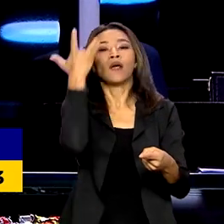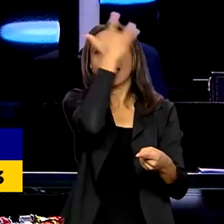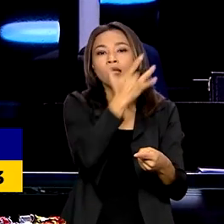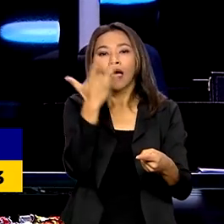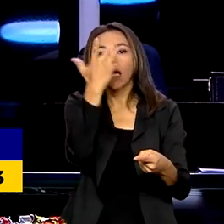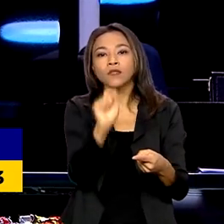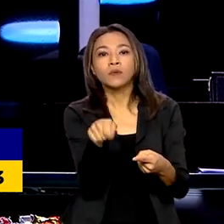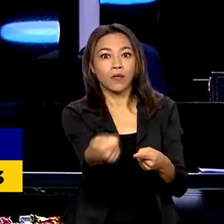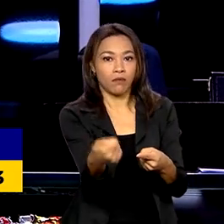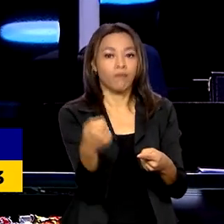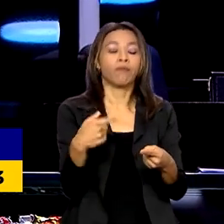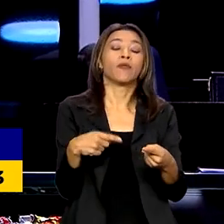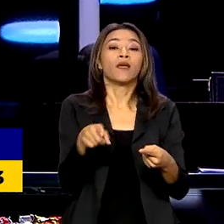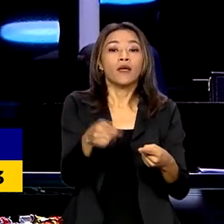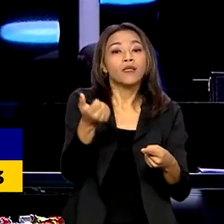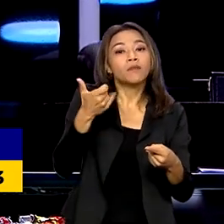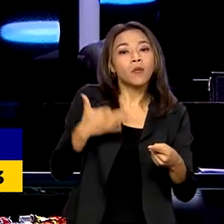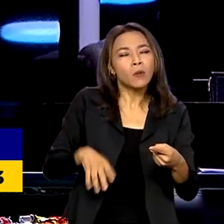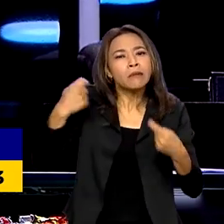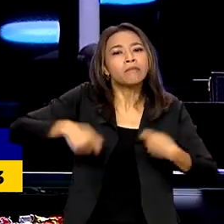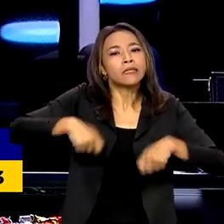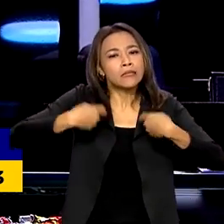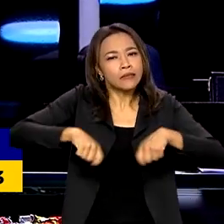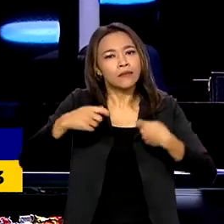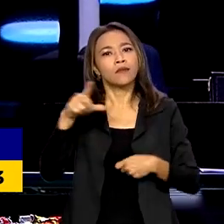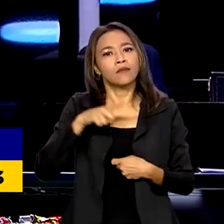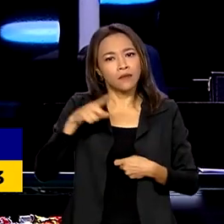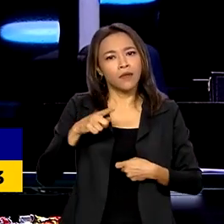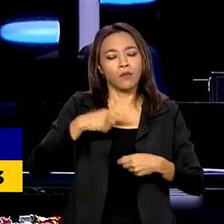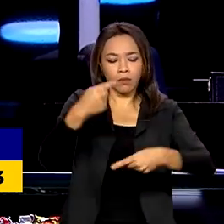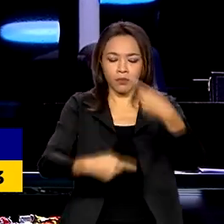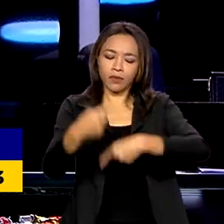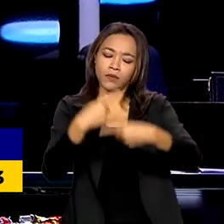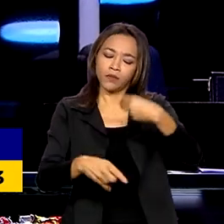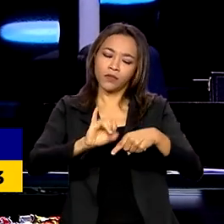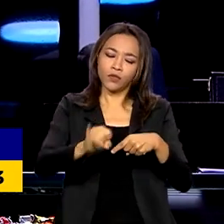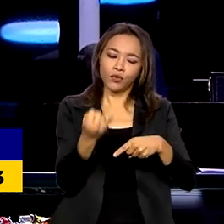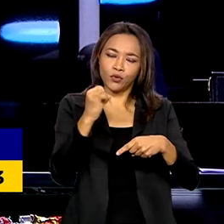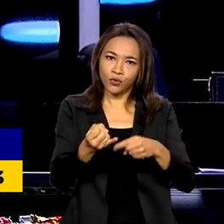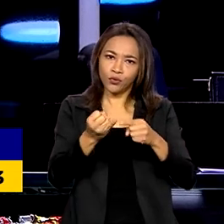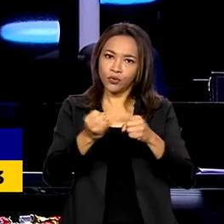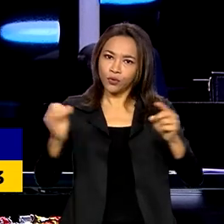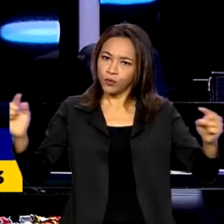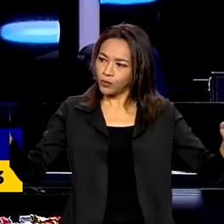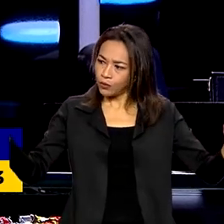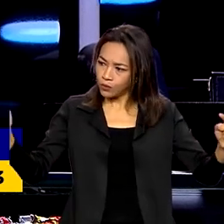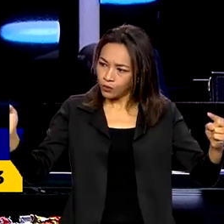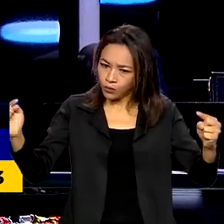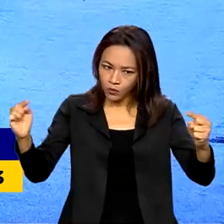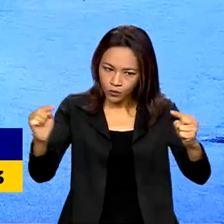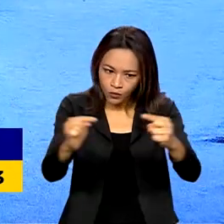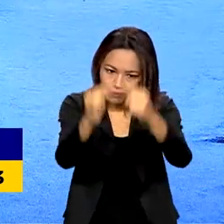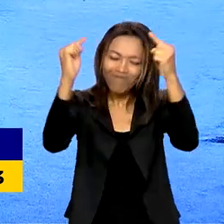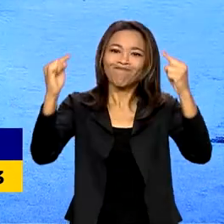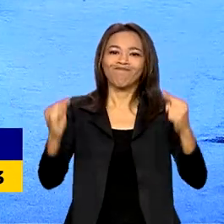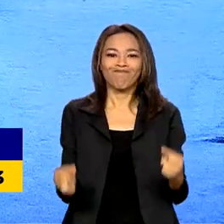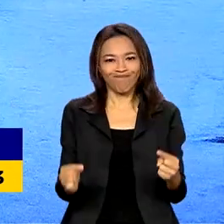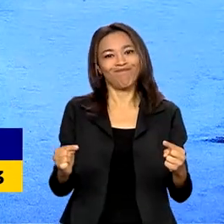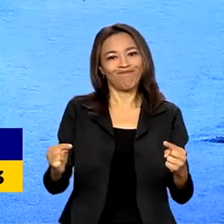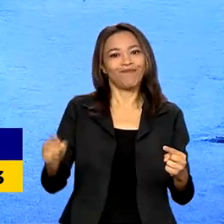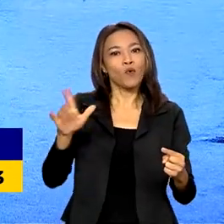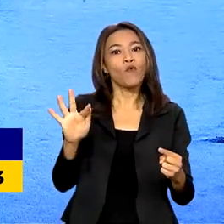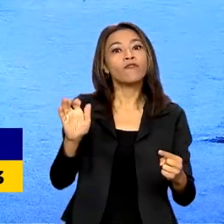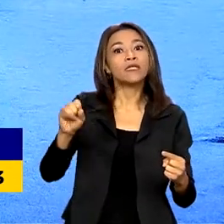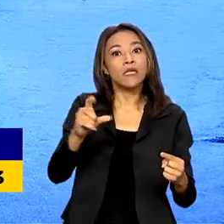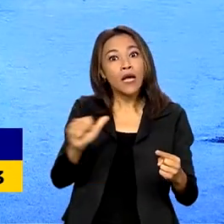afirmou que é preciso ter uma política de juros convergente com a política fiscal para garantir crescimento